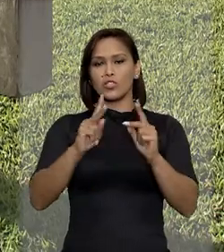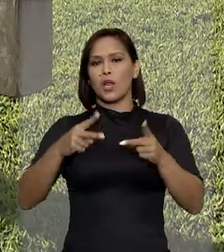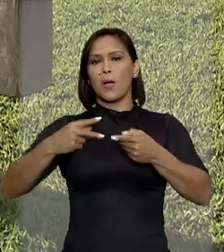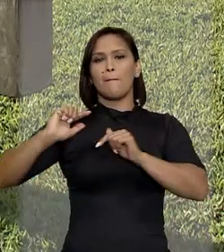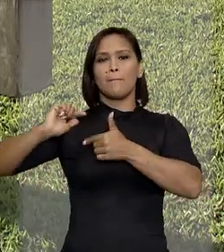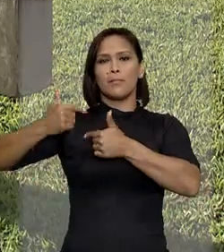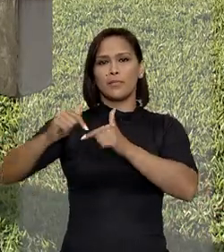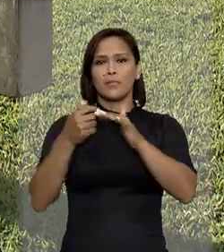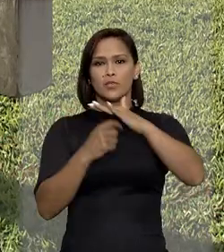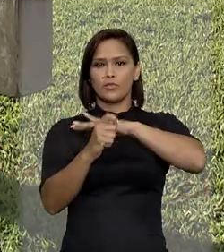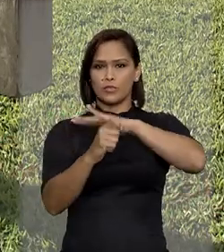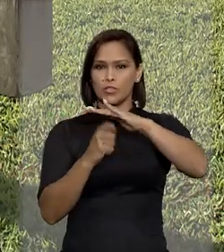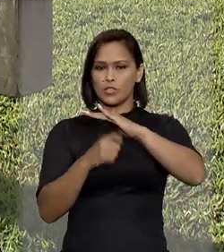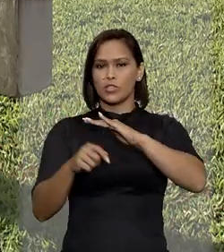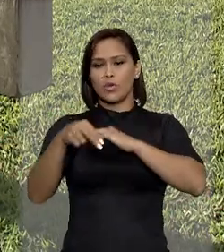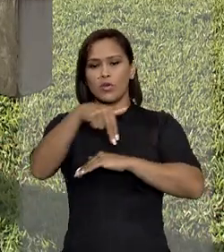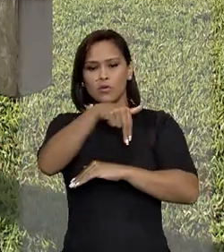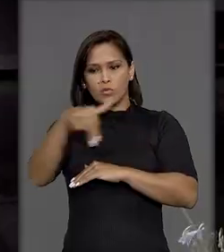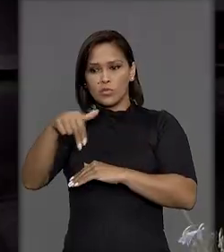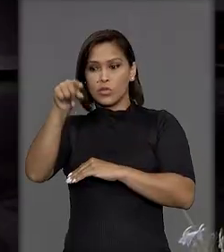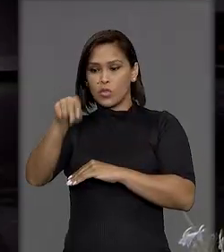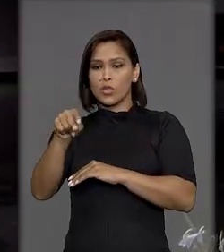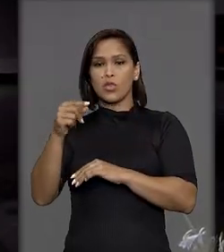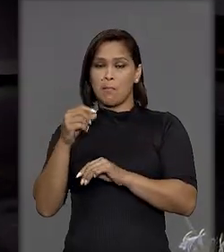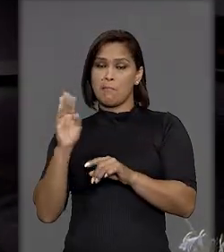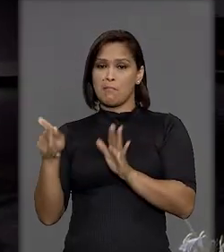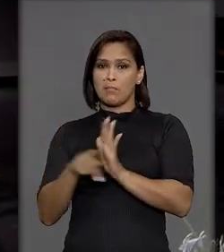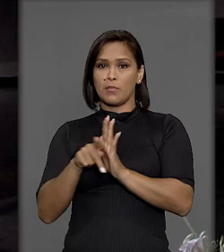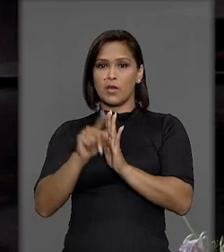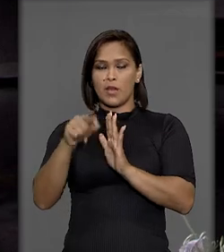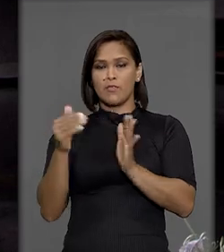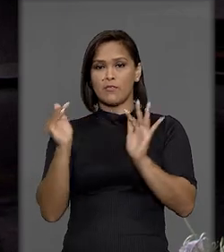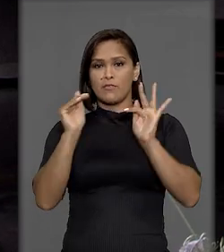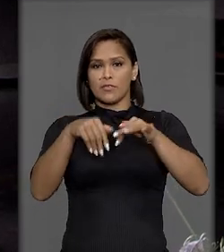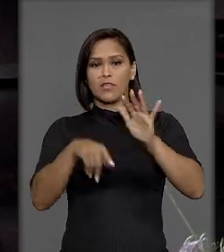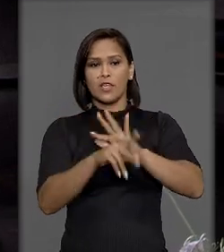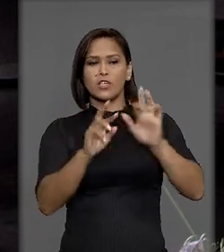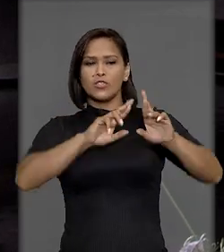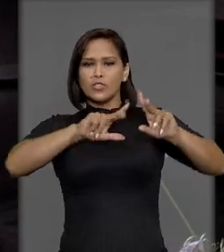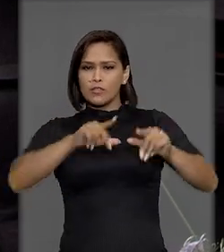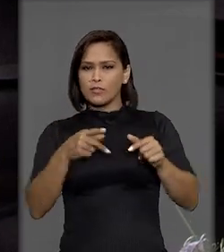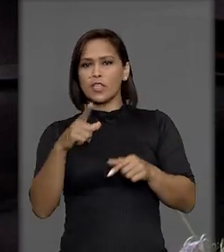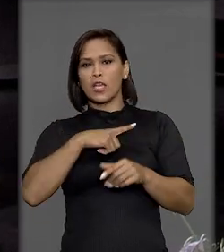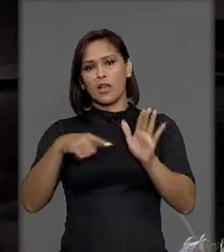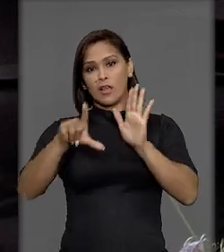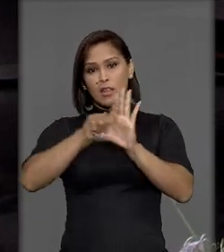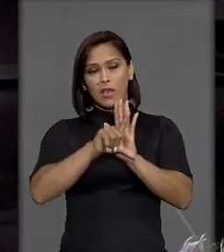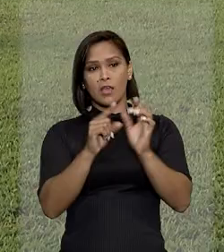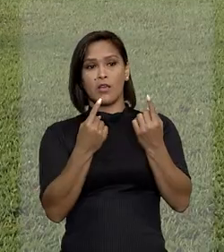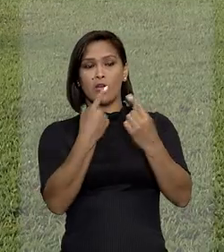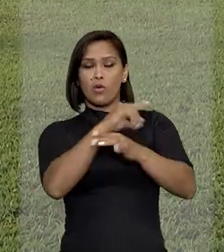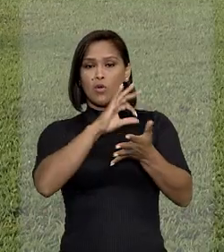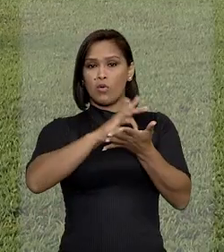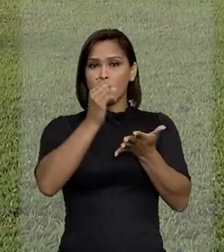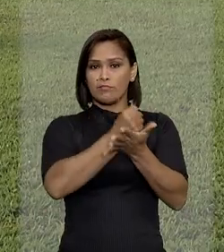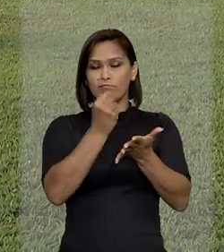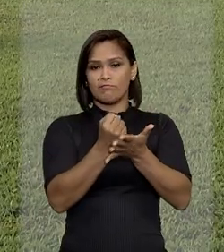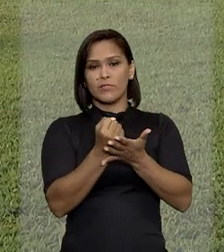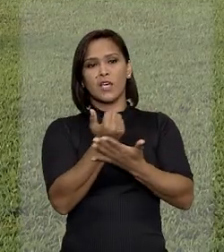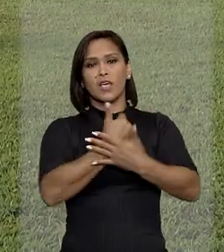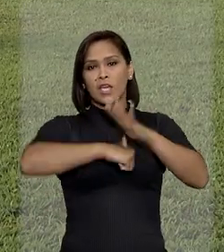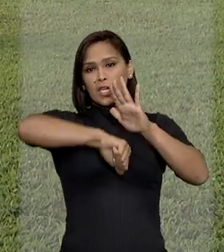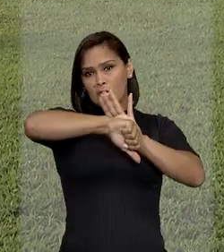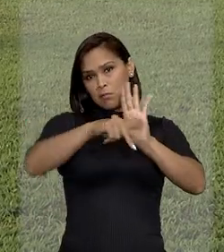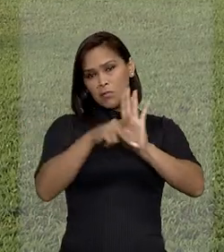integrados ao patrimônio dos investidores do Fundo de Investimentos do Nordeste em finalidade diversa da prevista em lei ou contrato